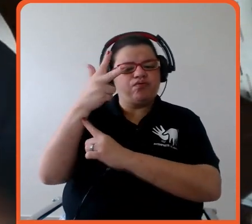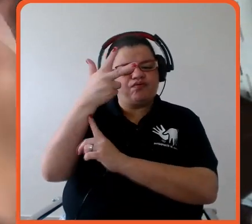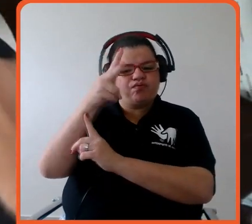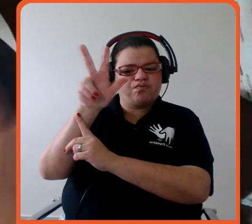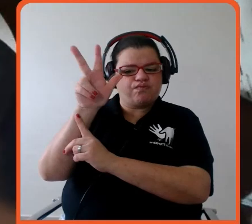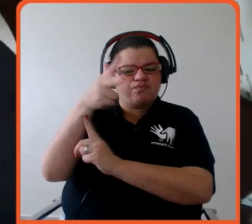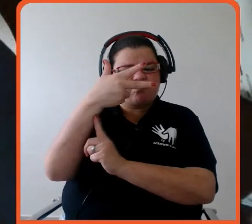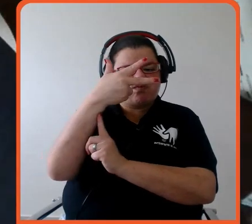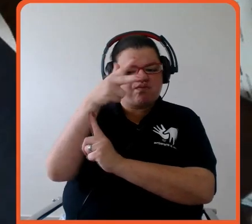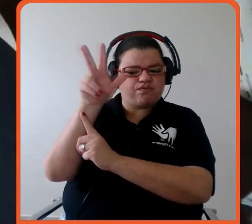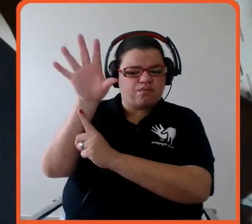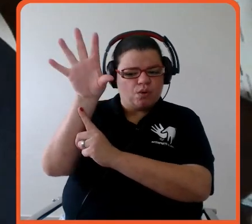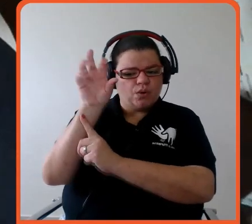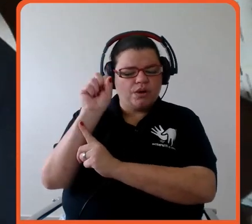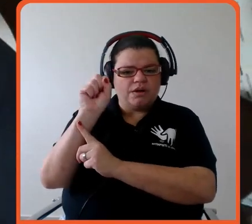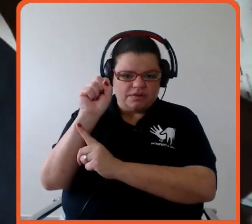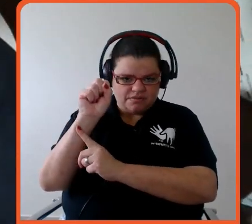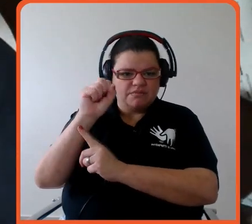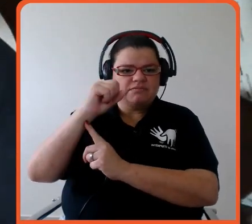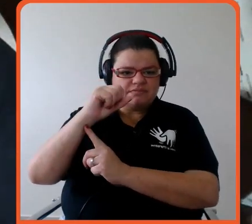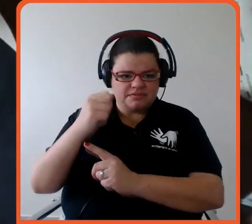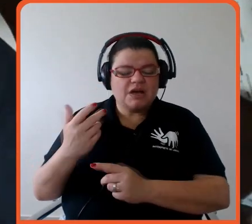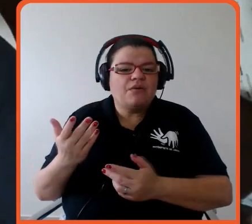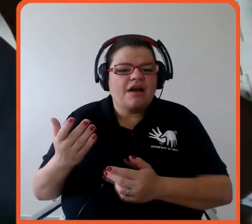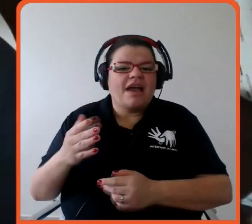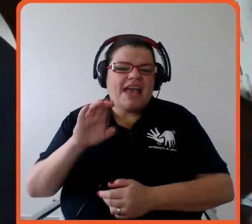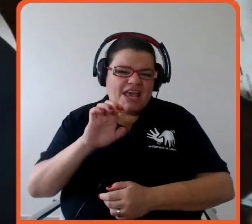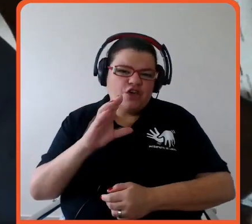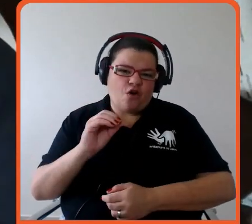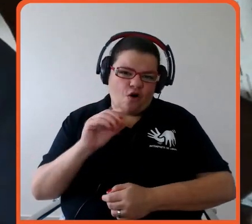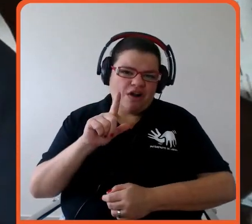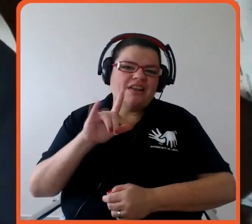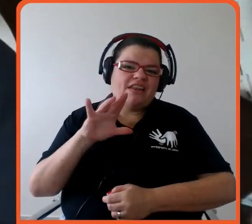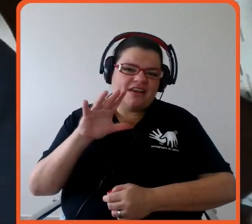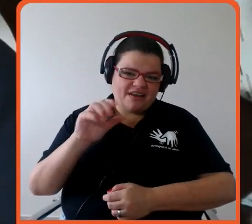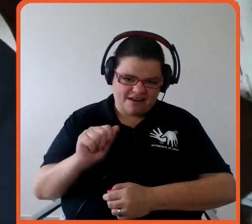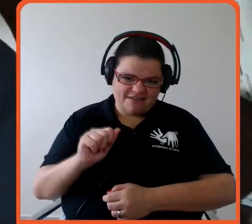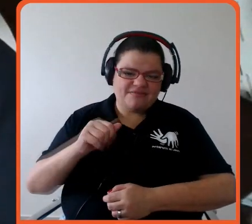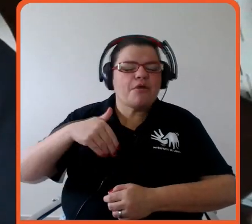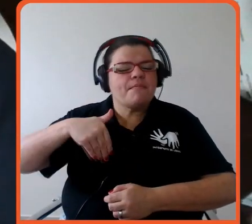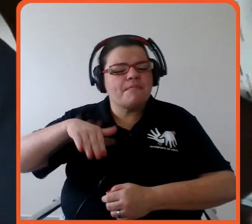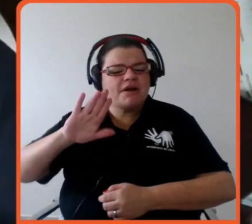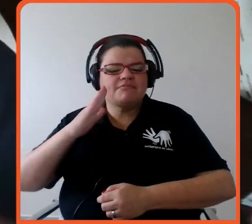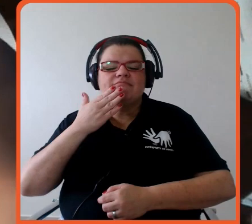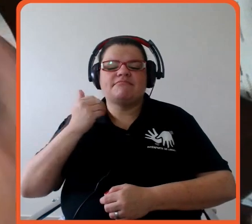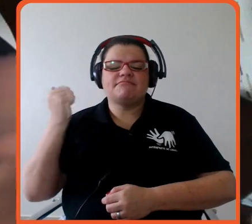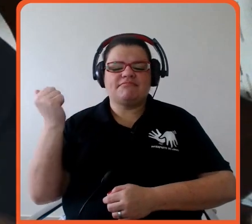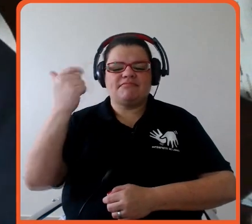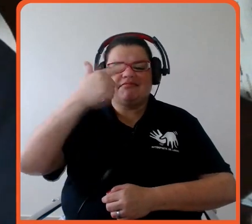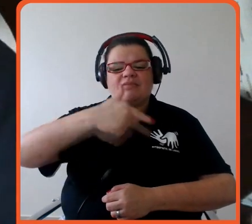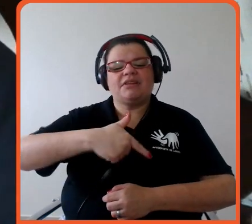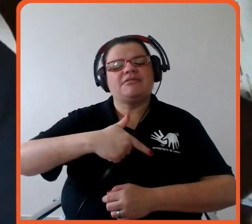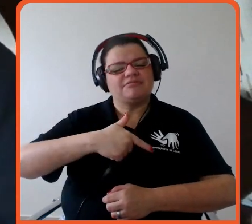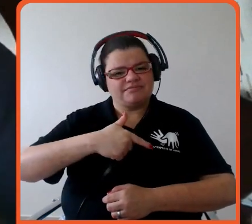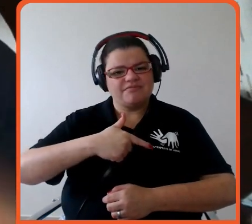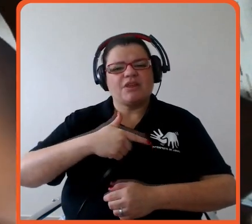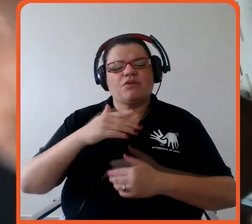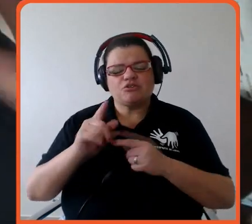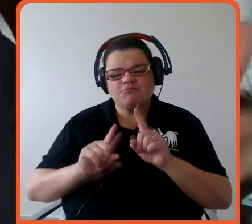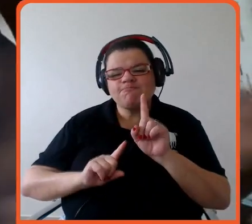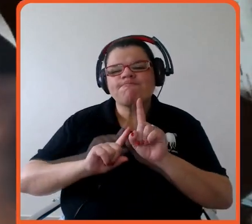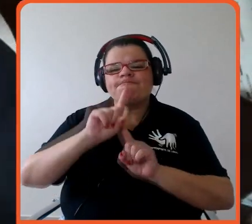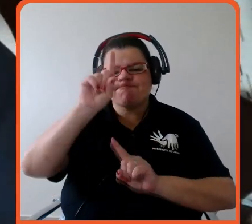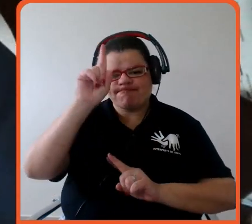cento renovável melhor ainda do que a matriz brasileira que já é boa mas acho que esse seria um grande avanço a frustração